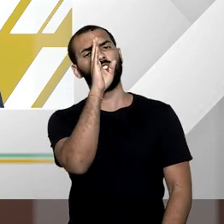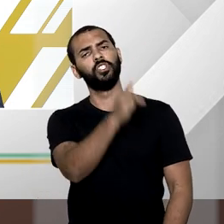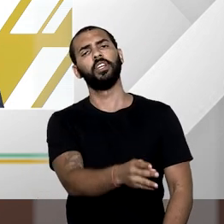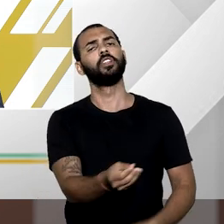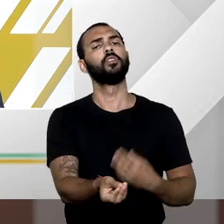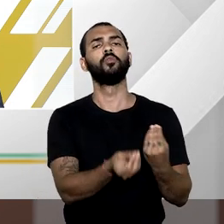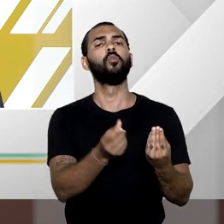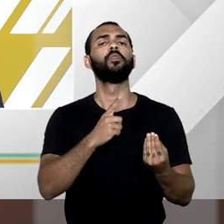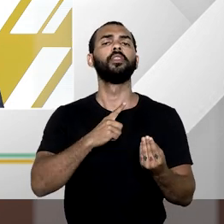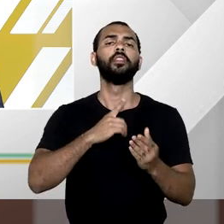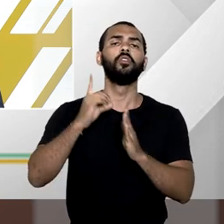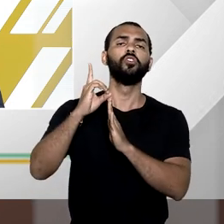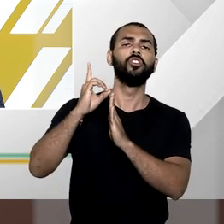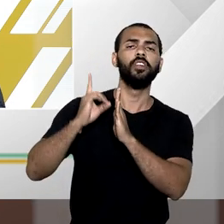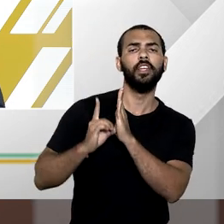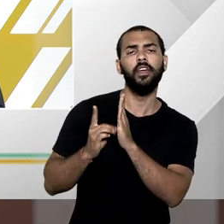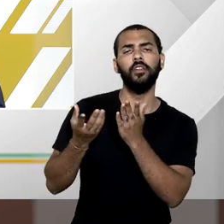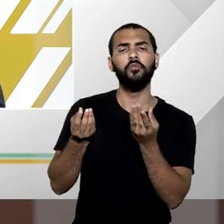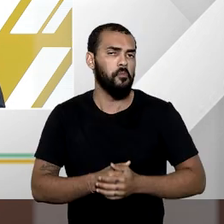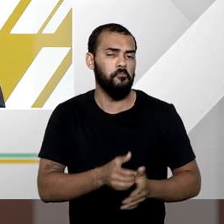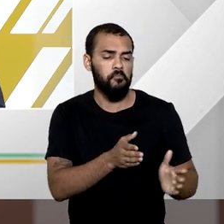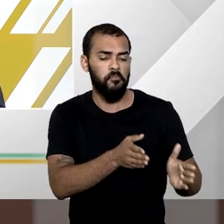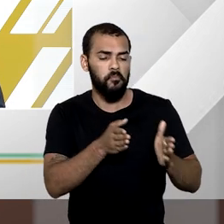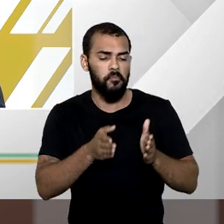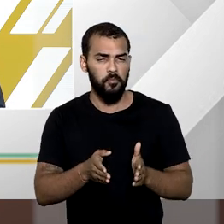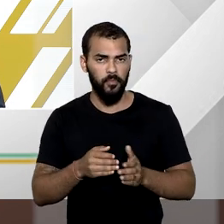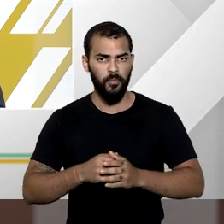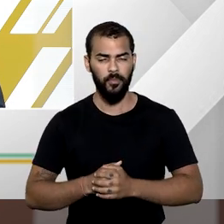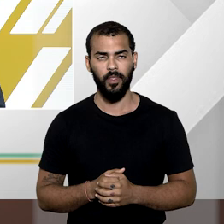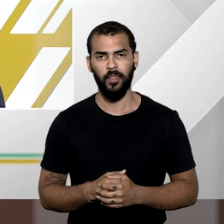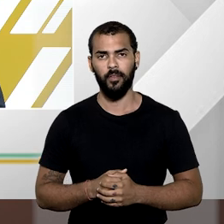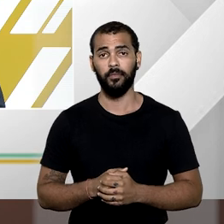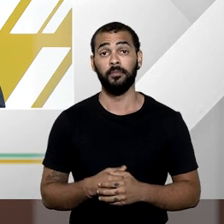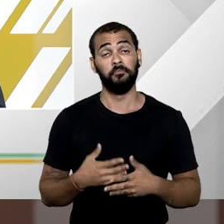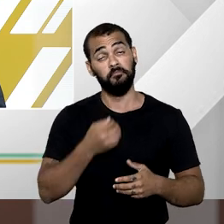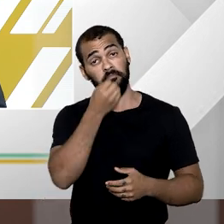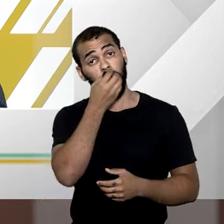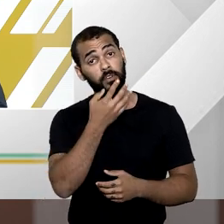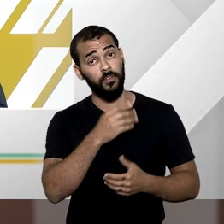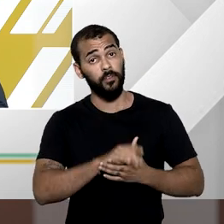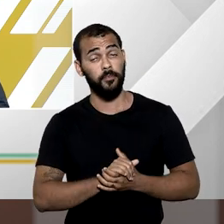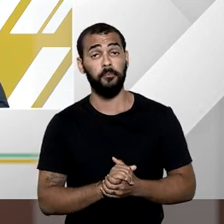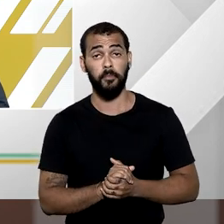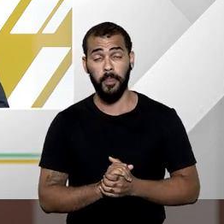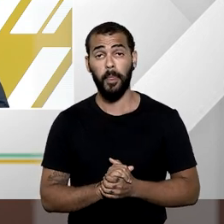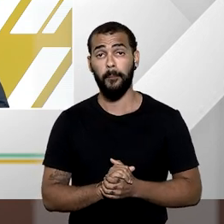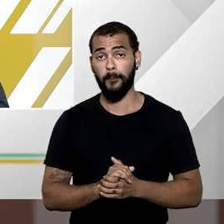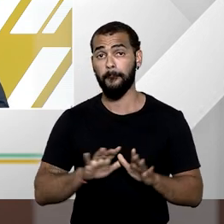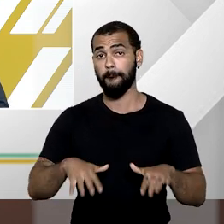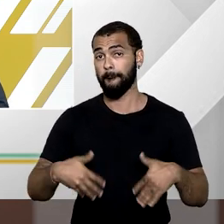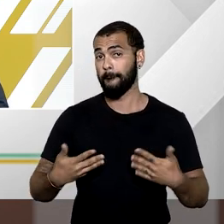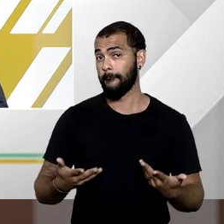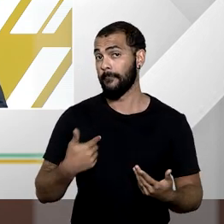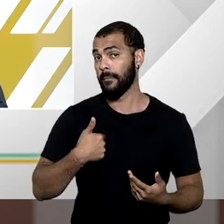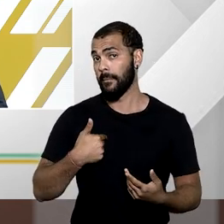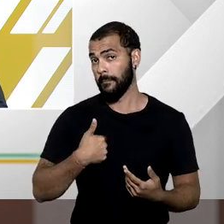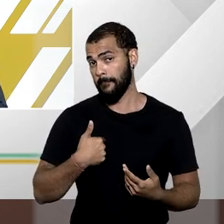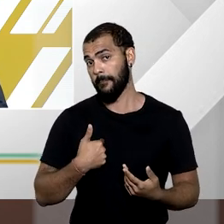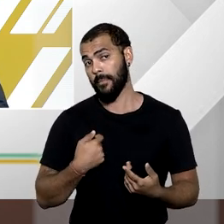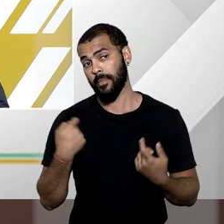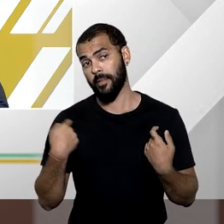expede um decreto? O que ocorre? Muito bom. Olha, eu aí tenho que entrar com